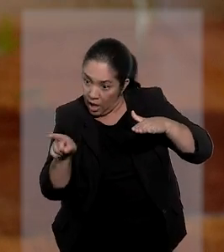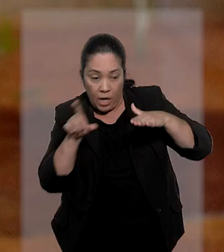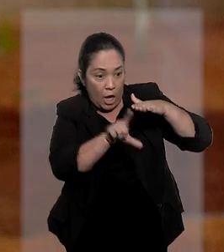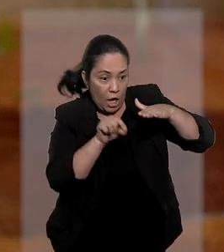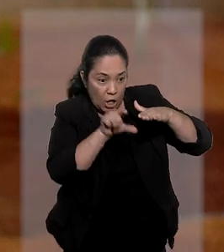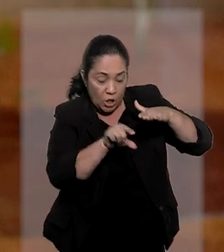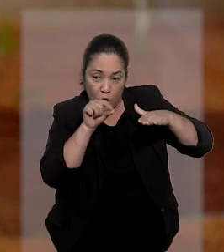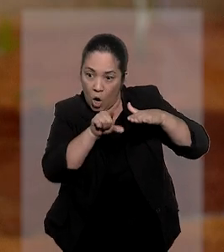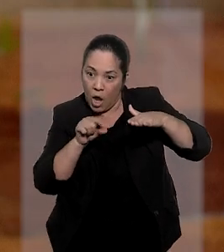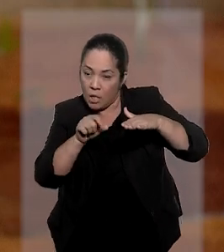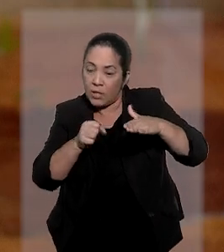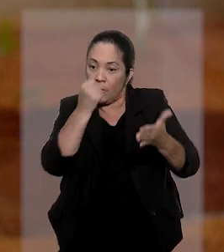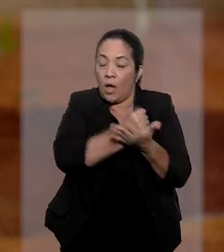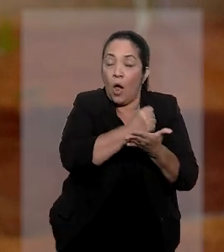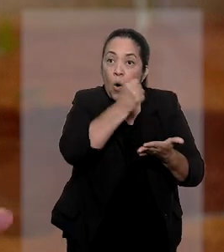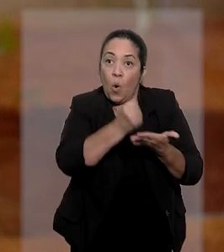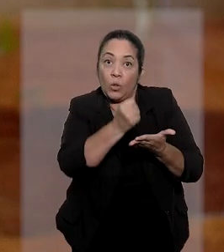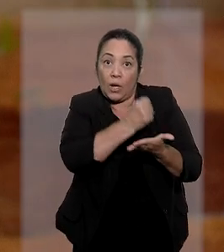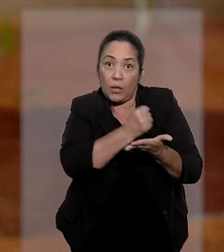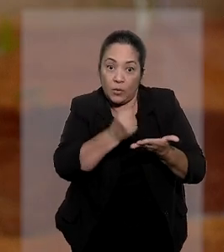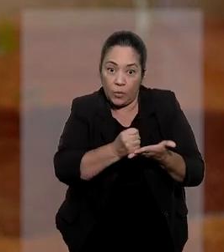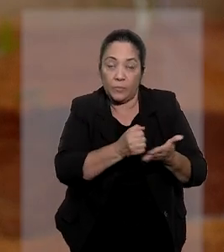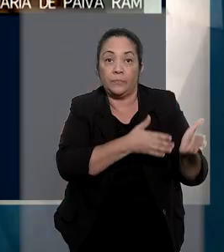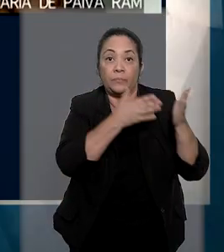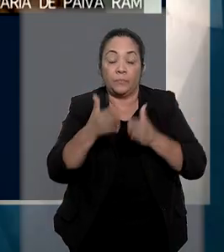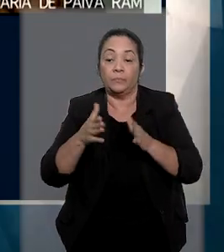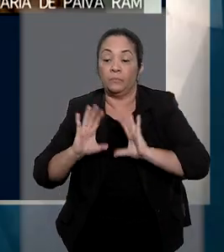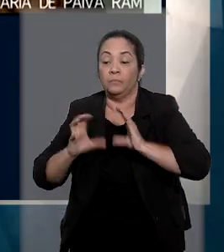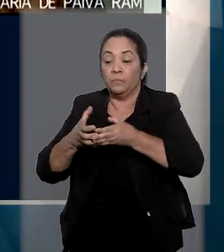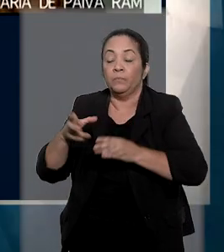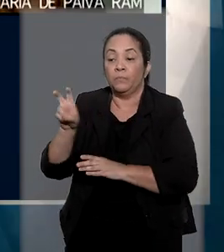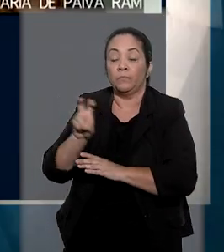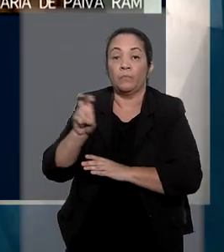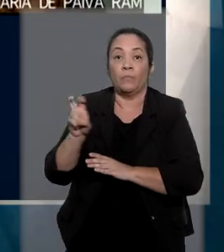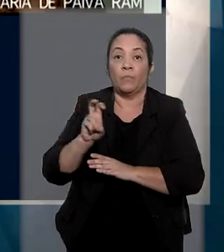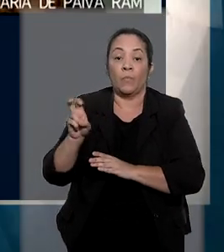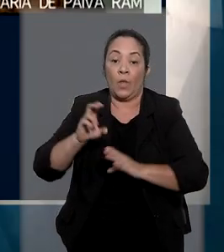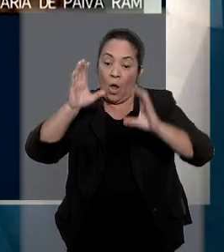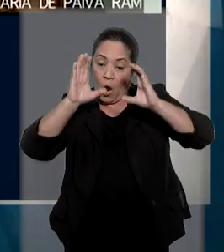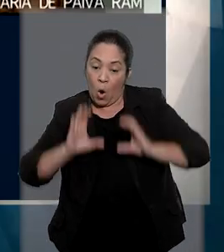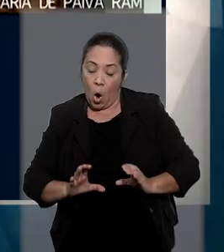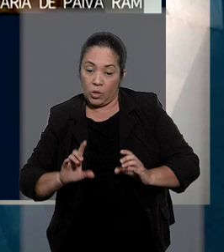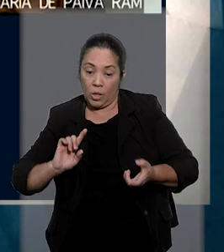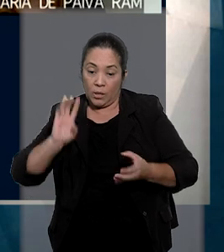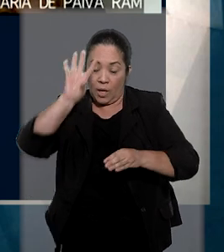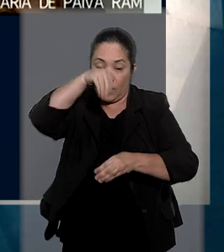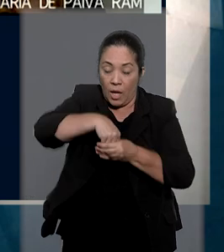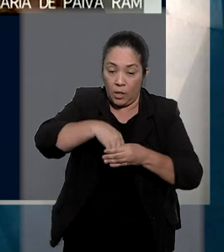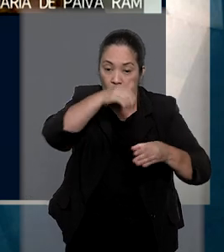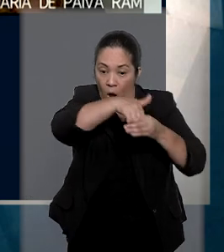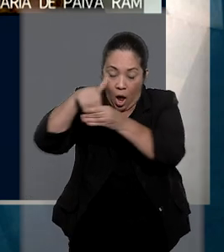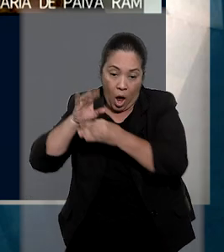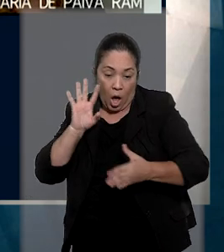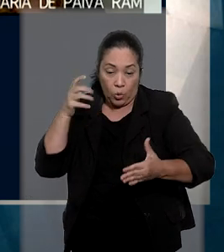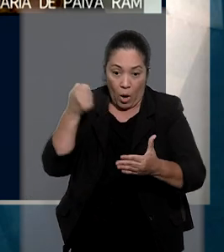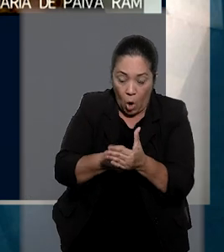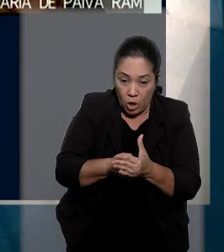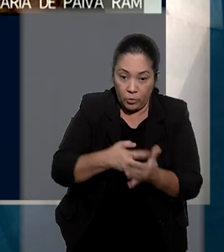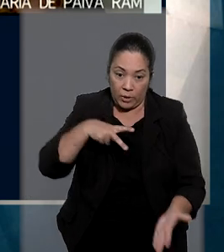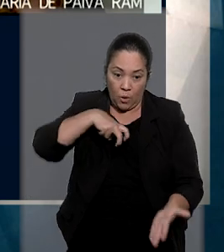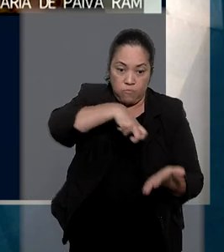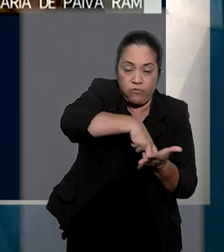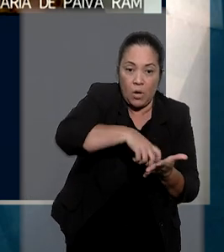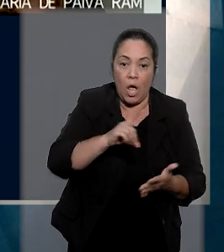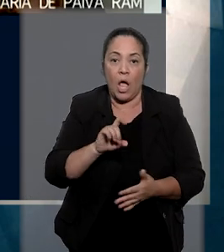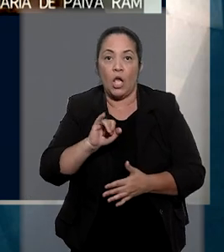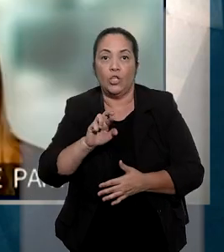esquema celebrassem os contratos com a estatal. Para a quinta turma, as condutas descritas num acórdão para condenar José Dirceu pela